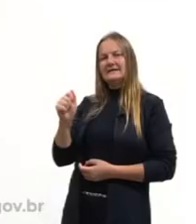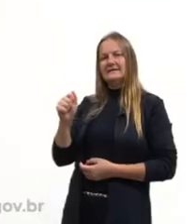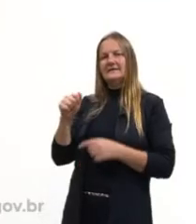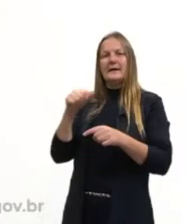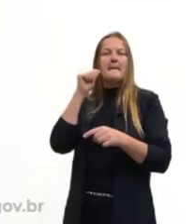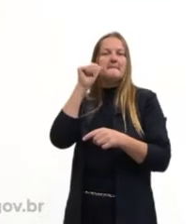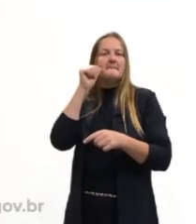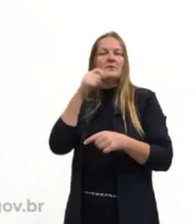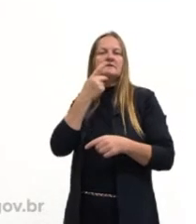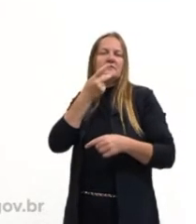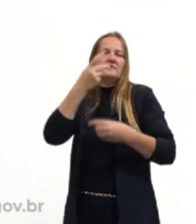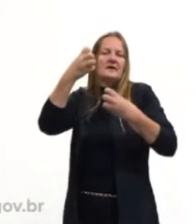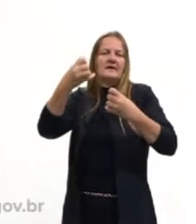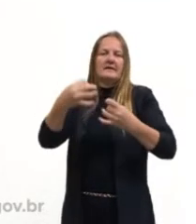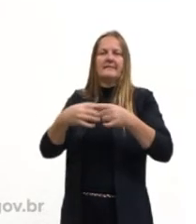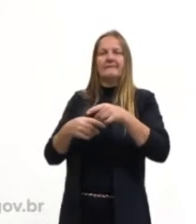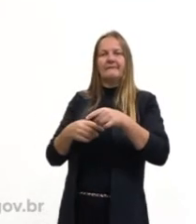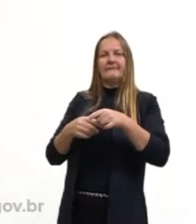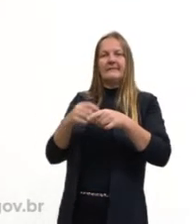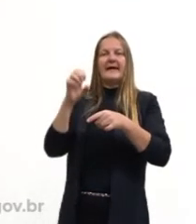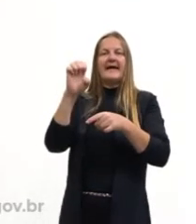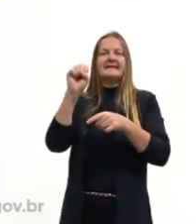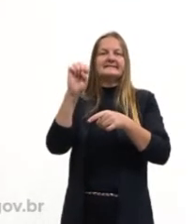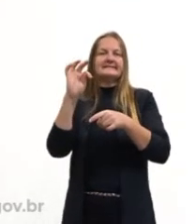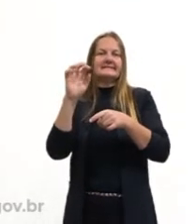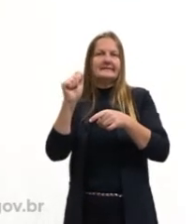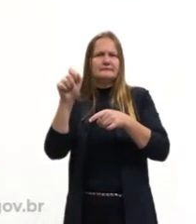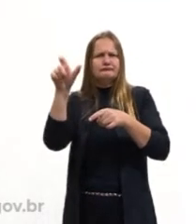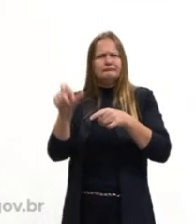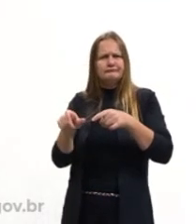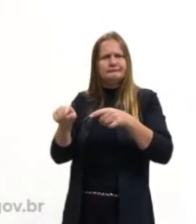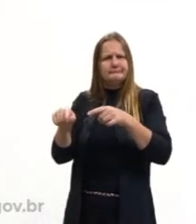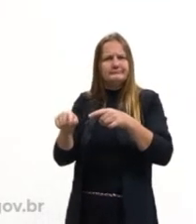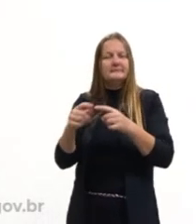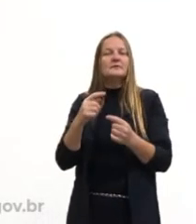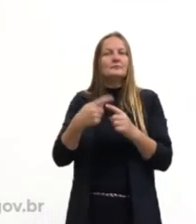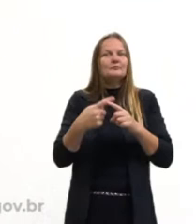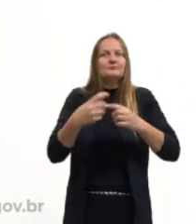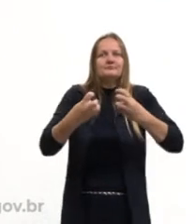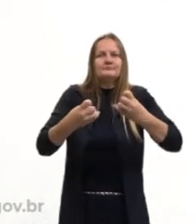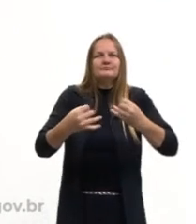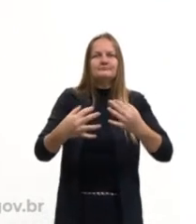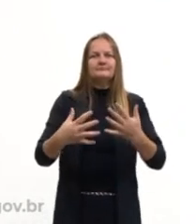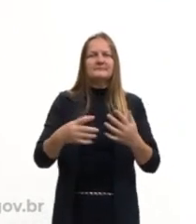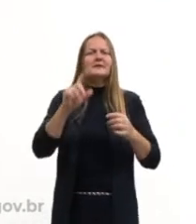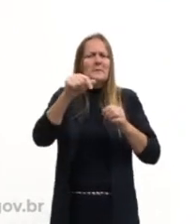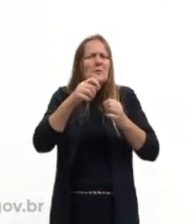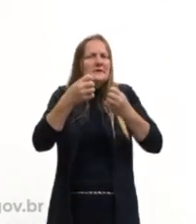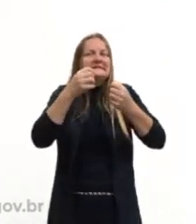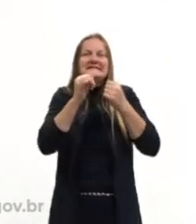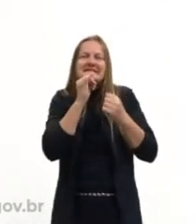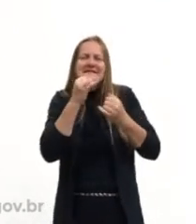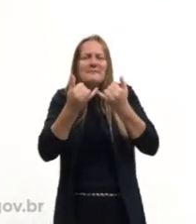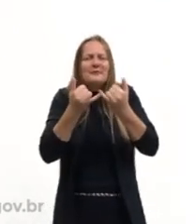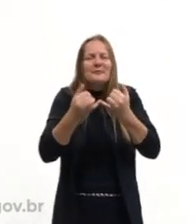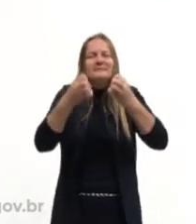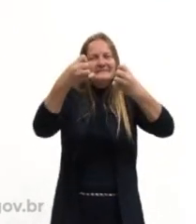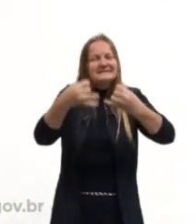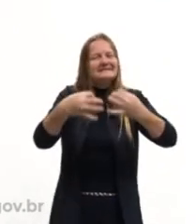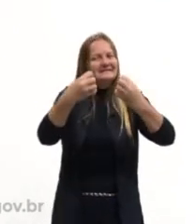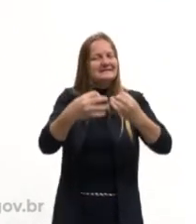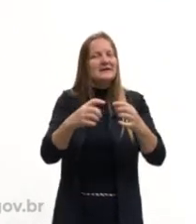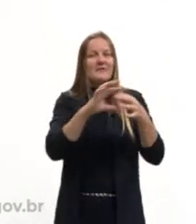Ok? Certo? Daqui um pouquinho eu vou colocar mais alguns exemplos para vocês ficarem mais contextualizados. O que é